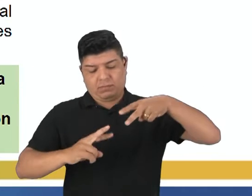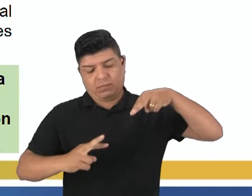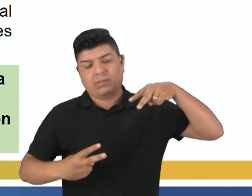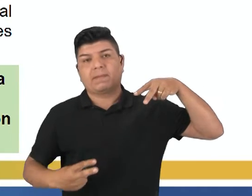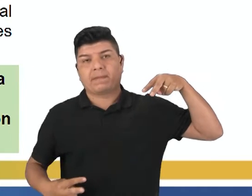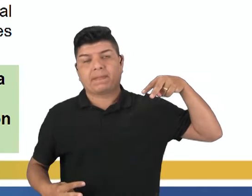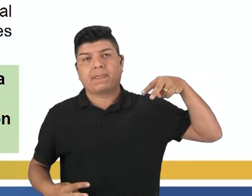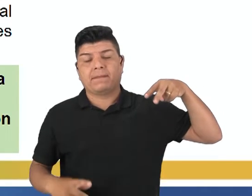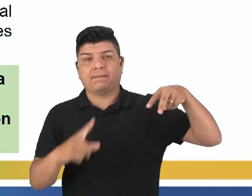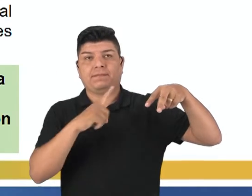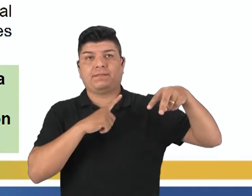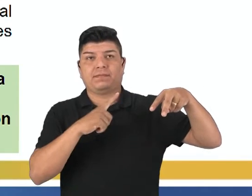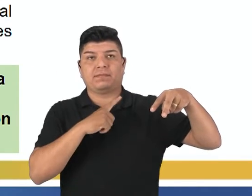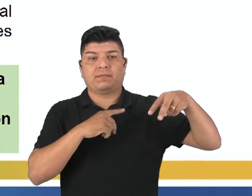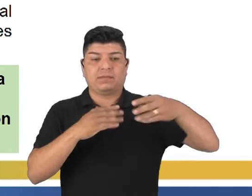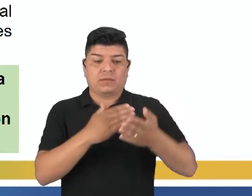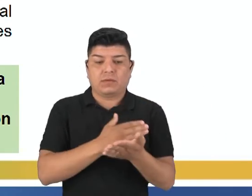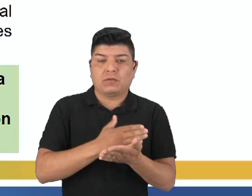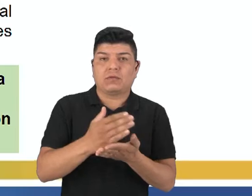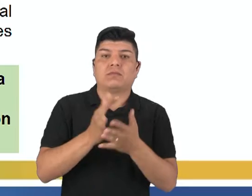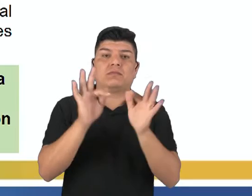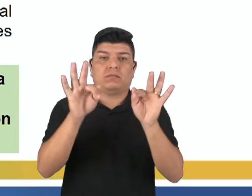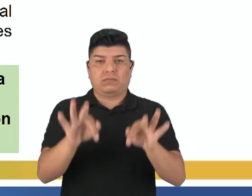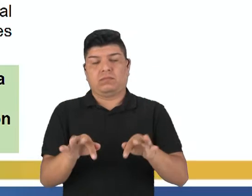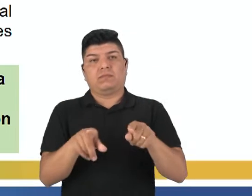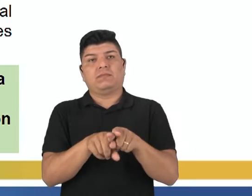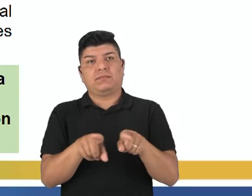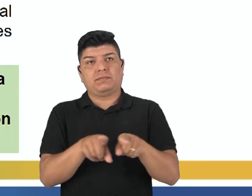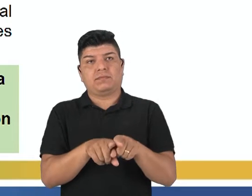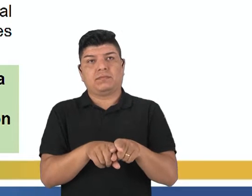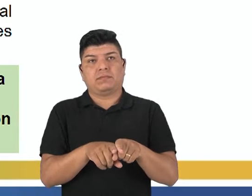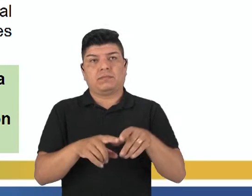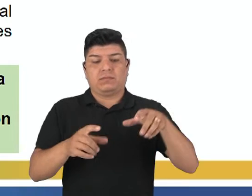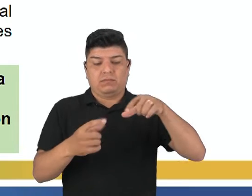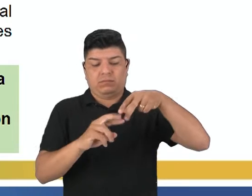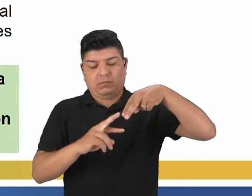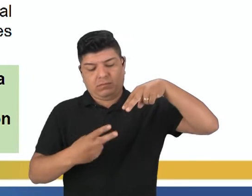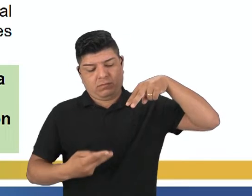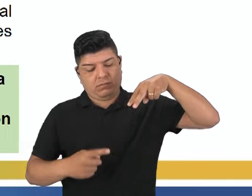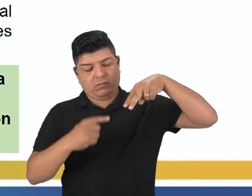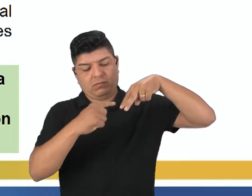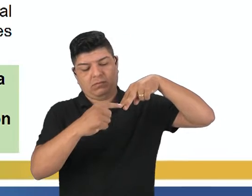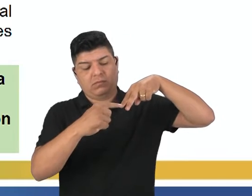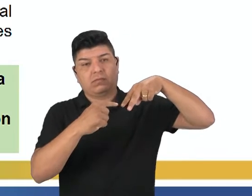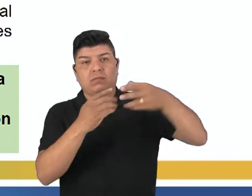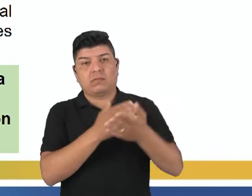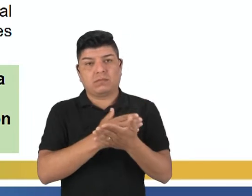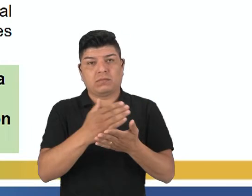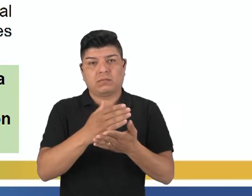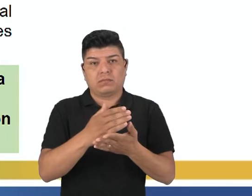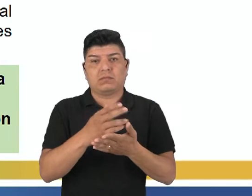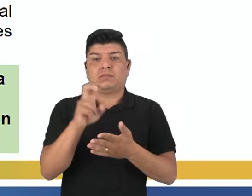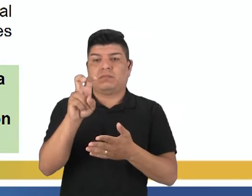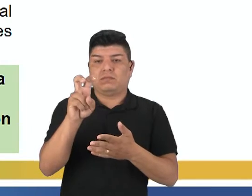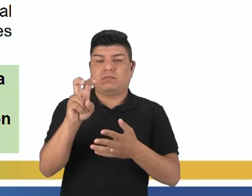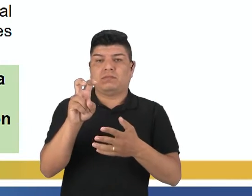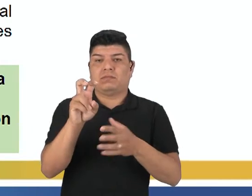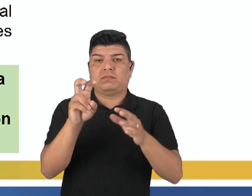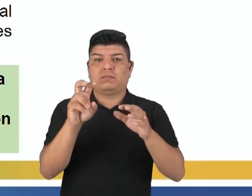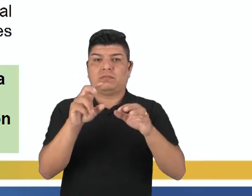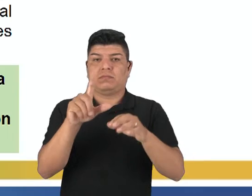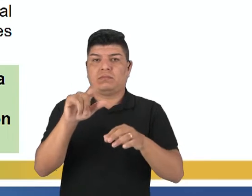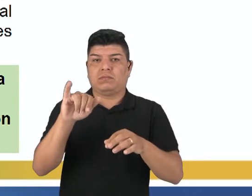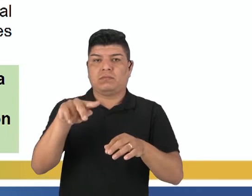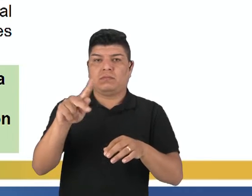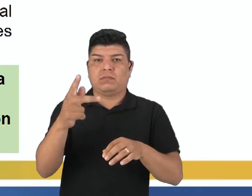DNA, existe um começo e existe um final. Em uma das fitas, o começo é o que nós chamamos de 5' e